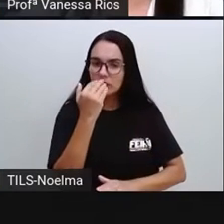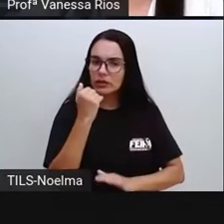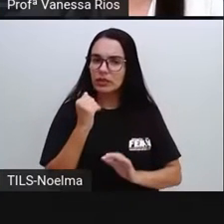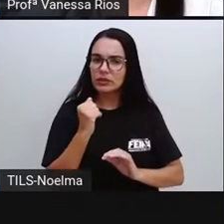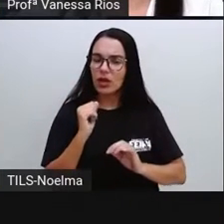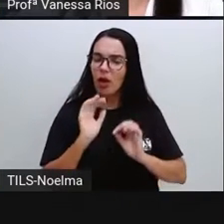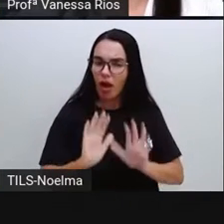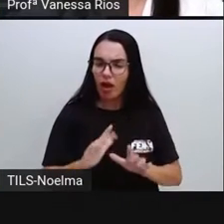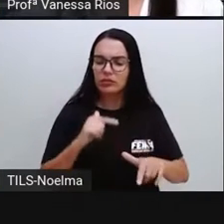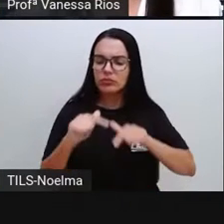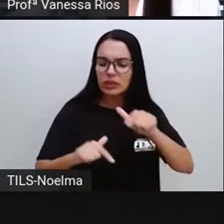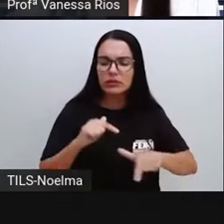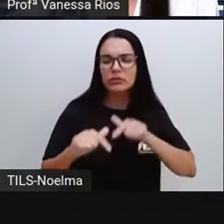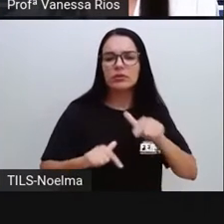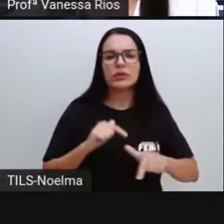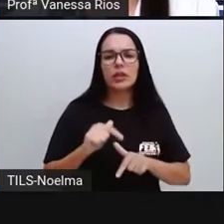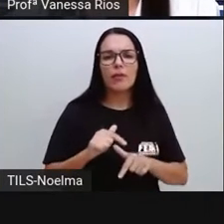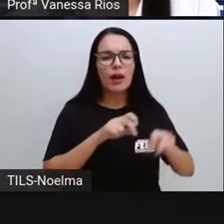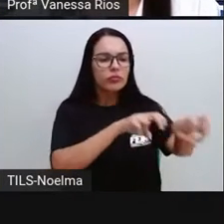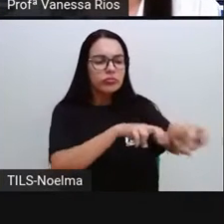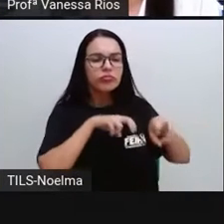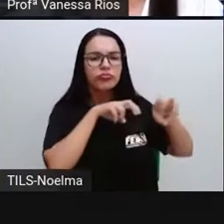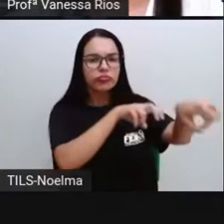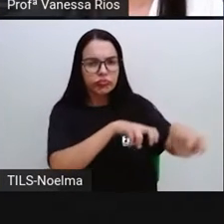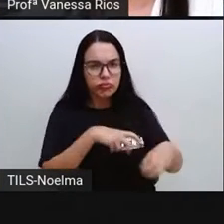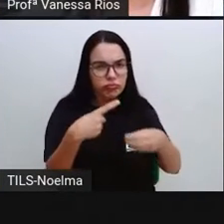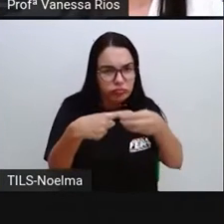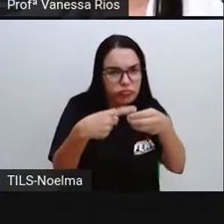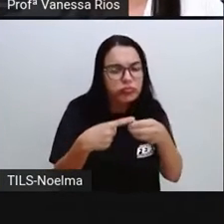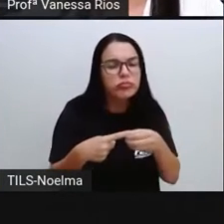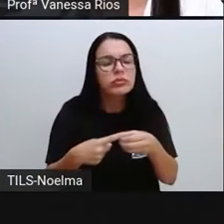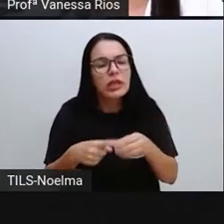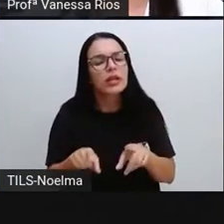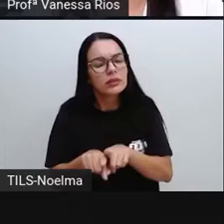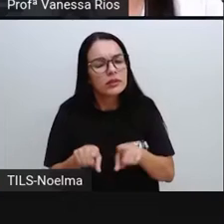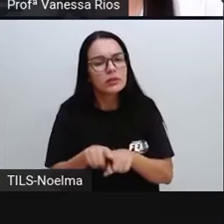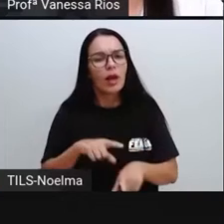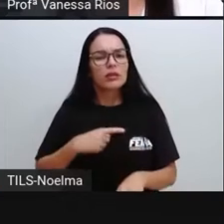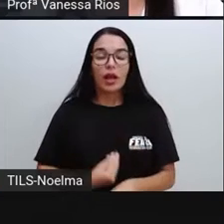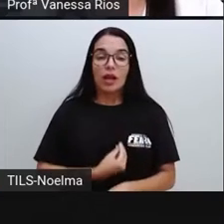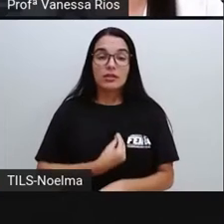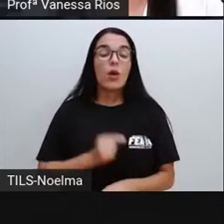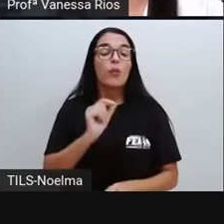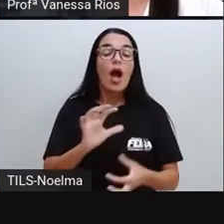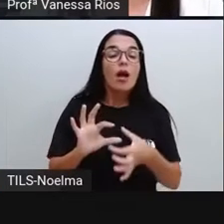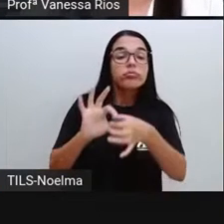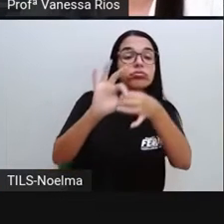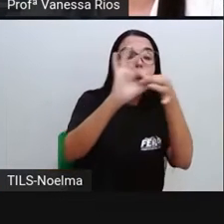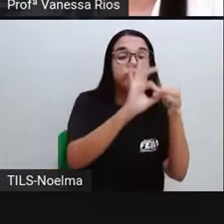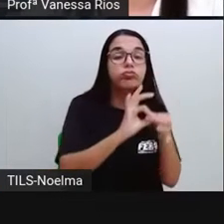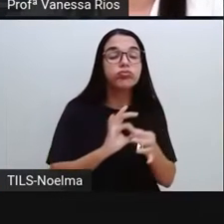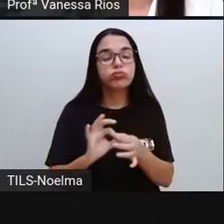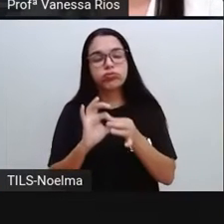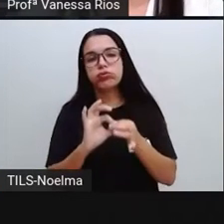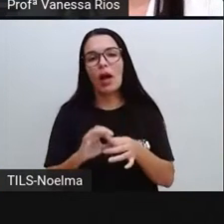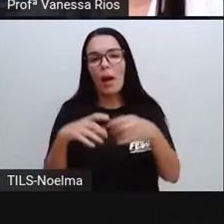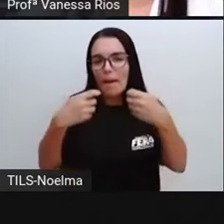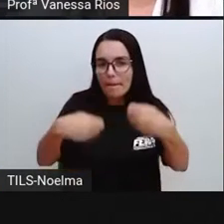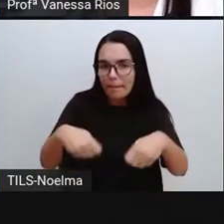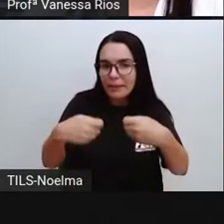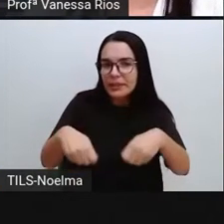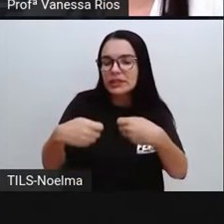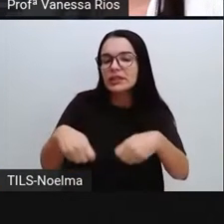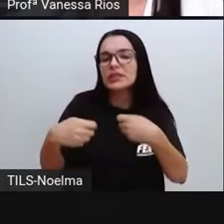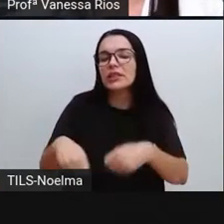desenvolvidas na área rural das cidades, faz com que exista esse vínculo e essa necessidade da